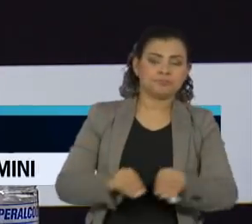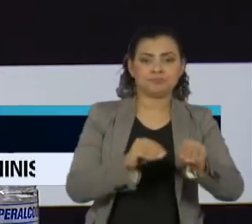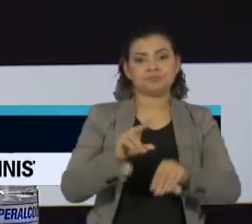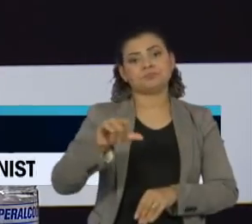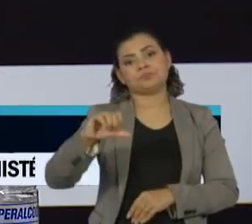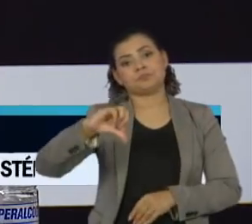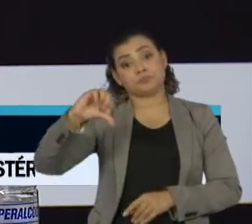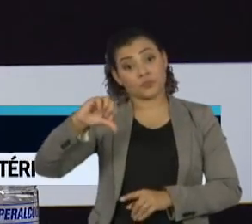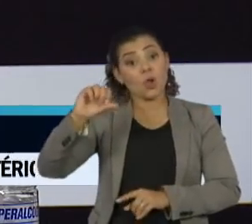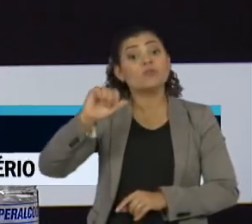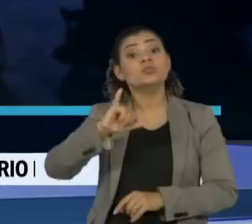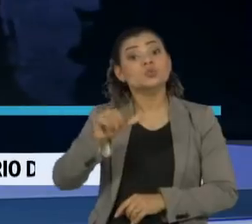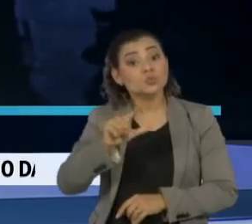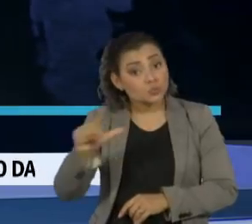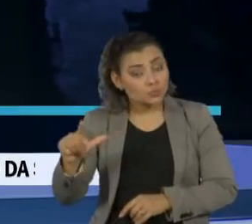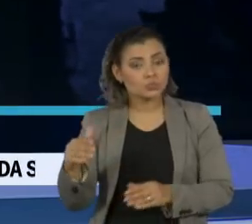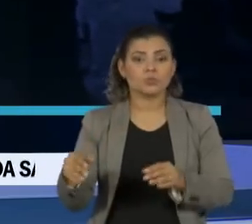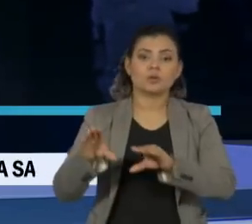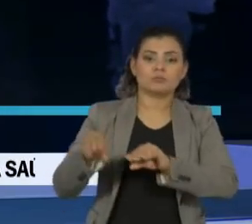de julho para o dia 25.